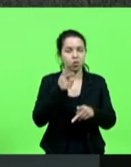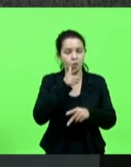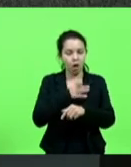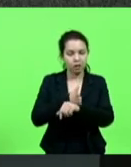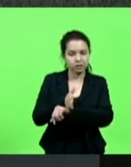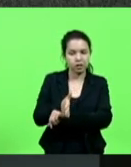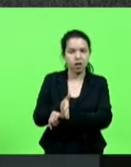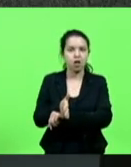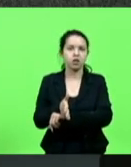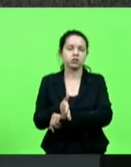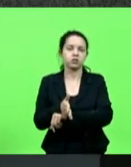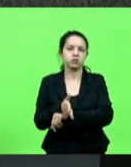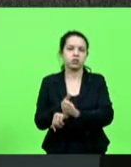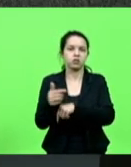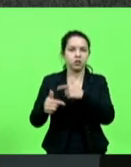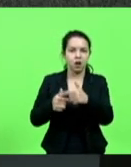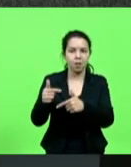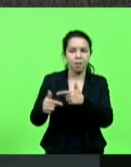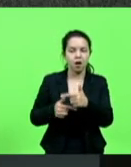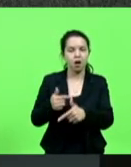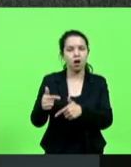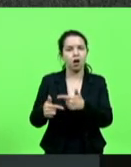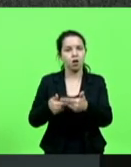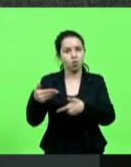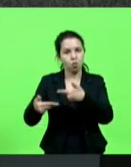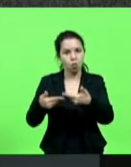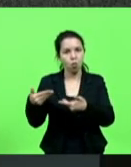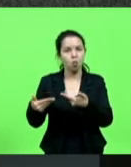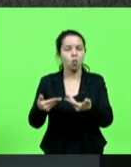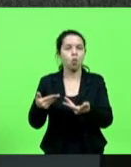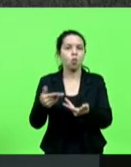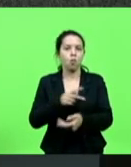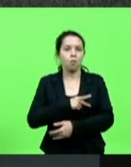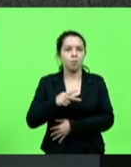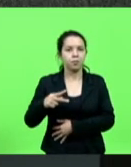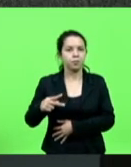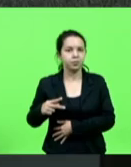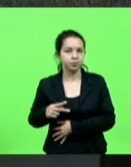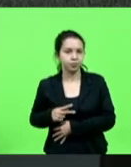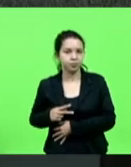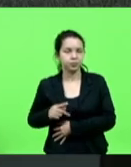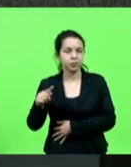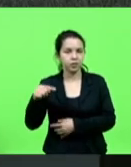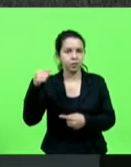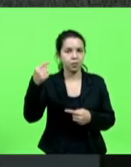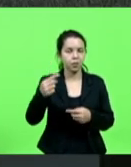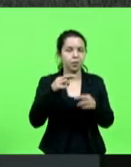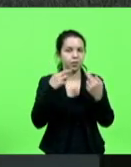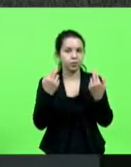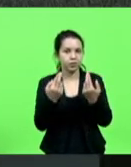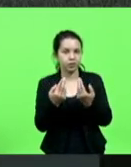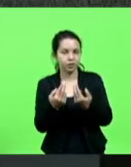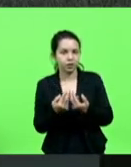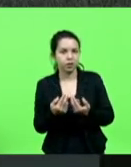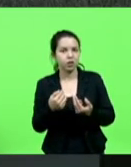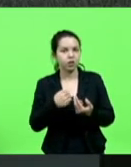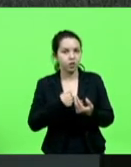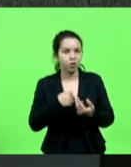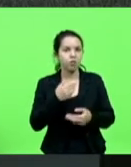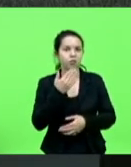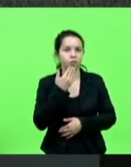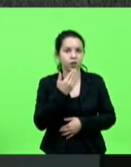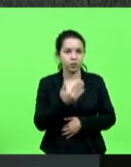aos serviços públicos. Então, vou, na próxima reunião, senhora presidente, eu vou fazer um requerimento